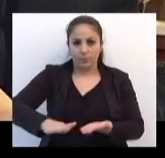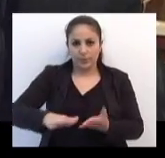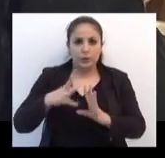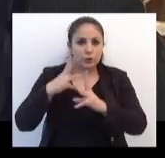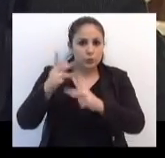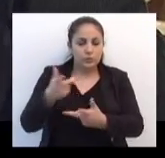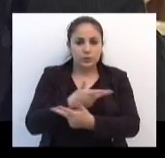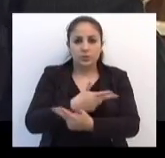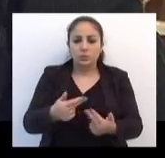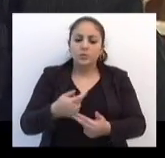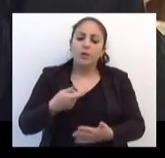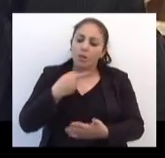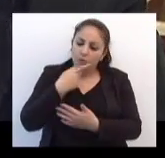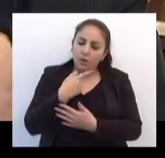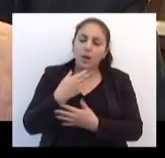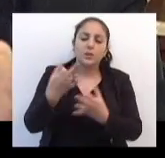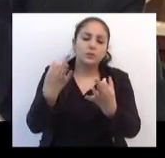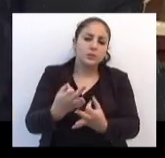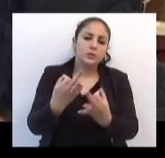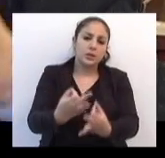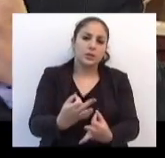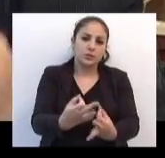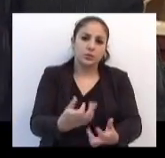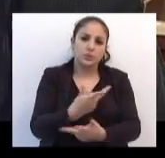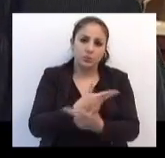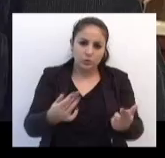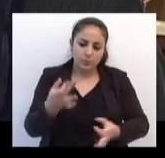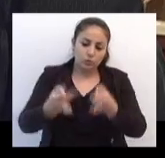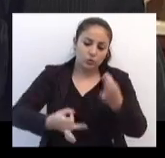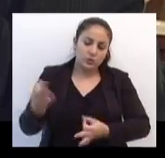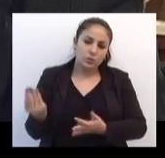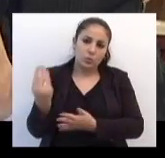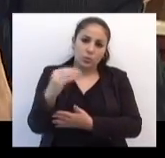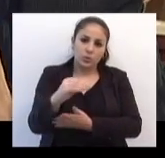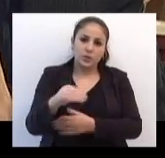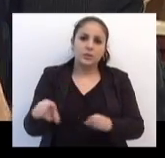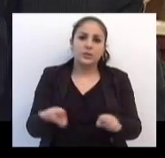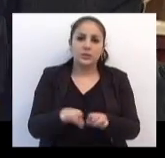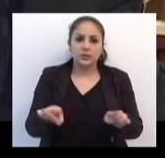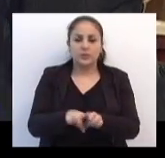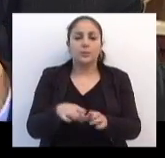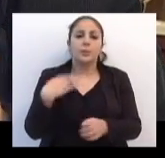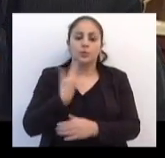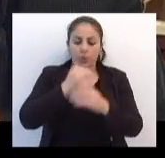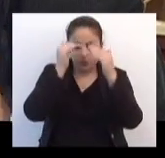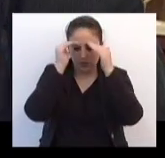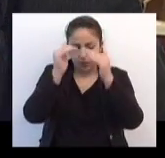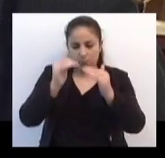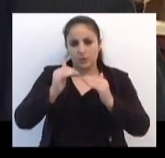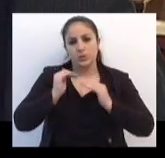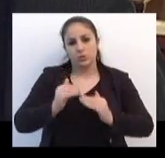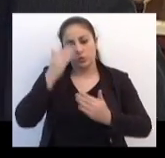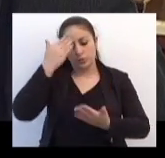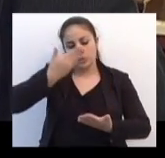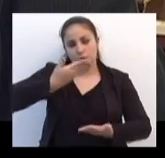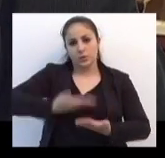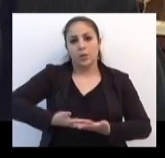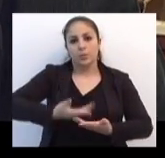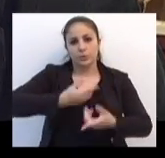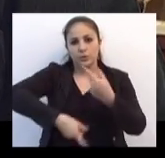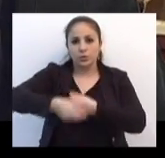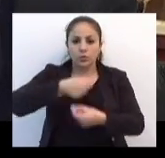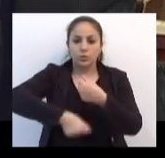exige que realmente se faça o que deve ser feito para que a justiça seja aplicada. E, além do mais, nós confiamos na equipe econômica desse país,